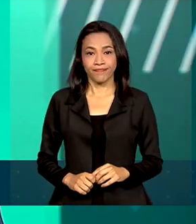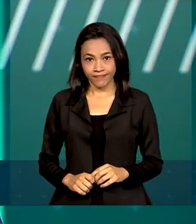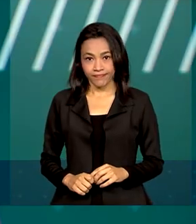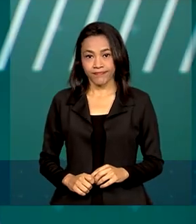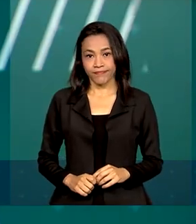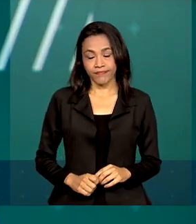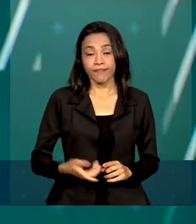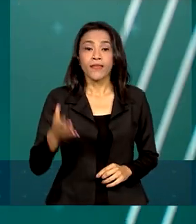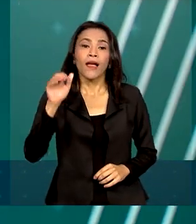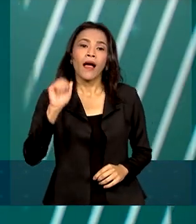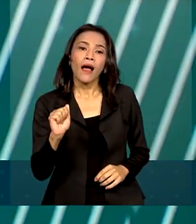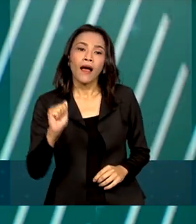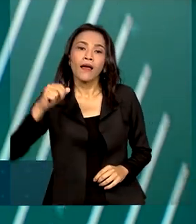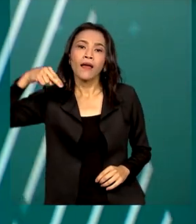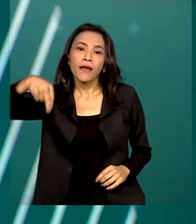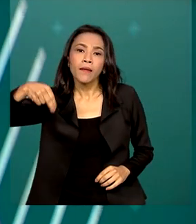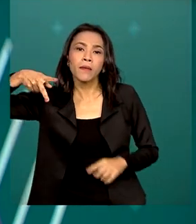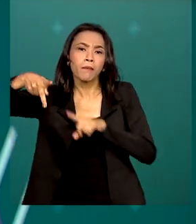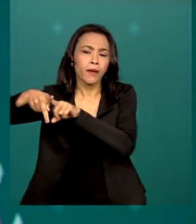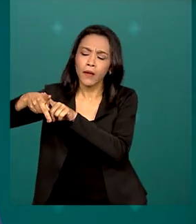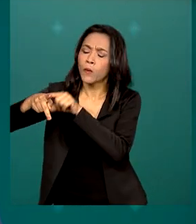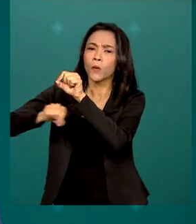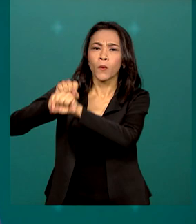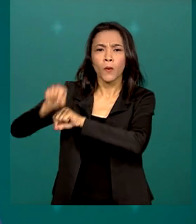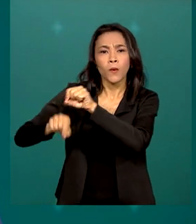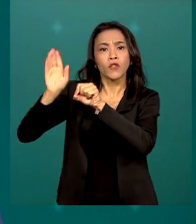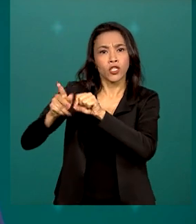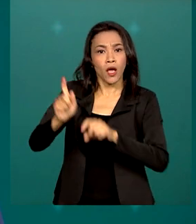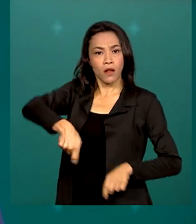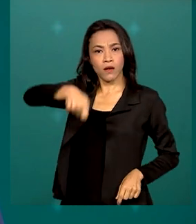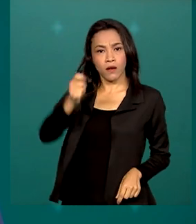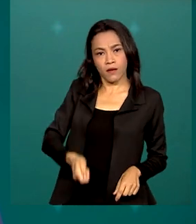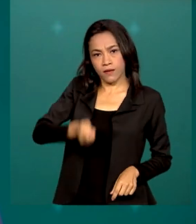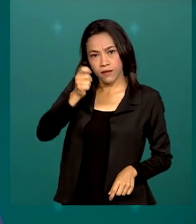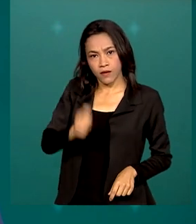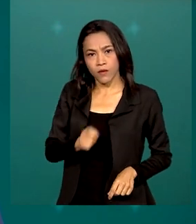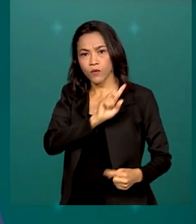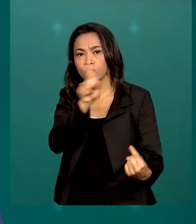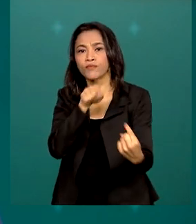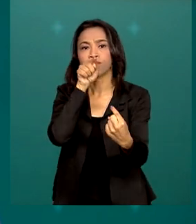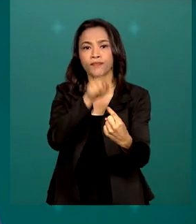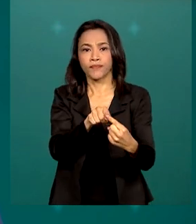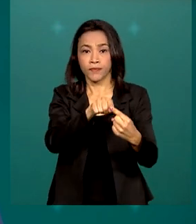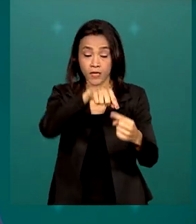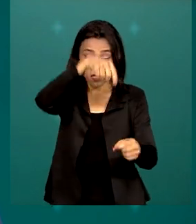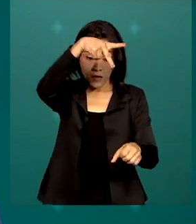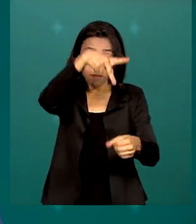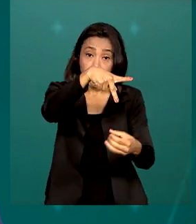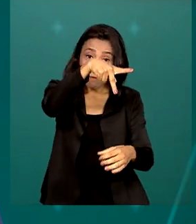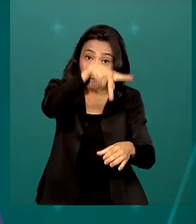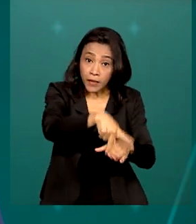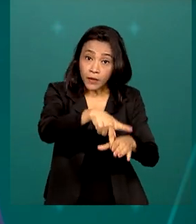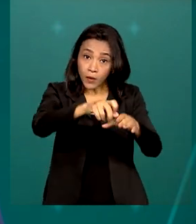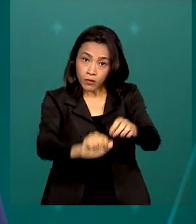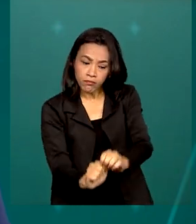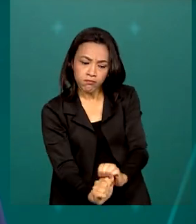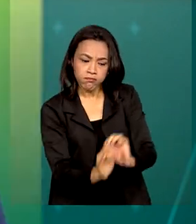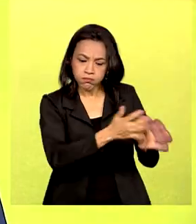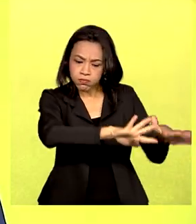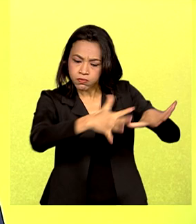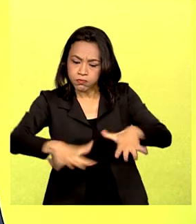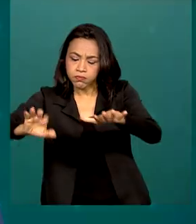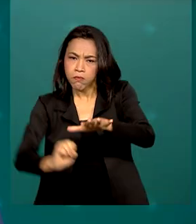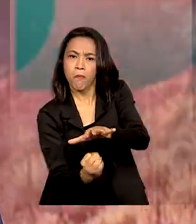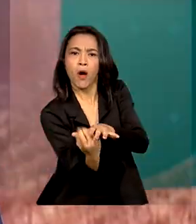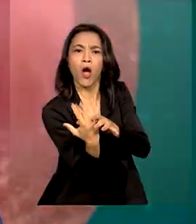A ANP realizou mais uma rodada de leilão para exploração de gás e petróleo na costa brasileira. Os